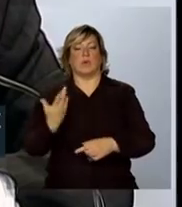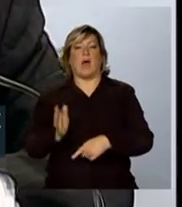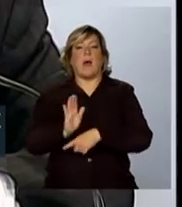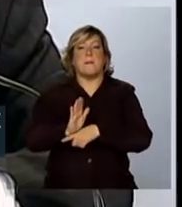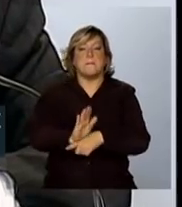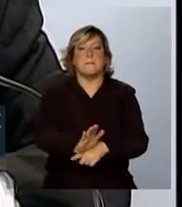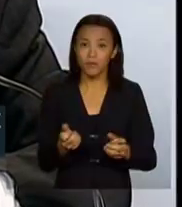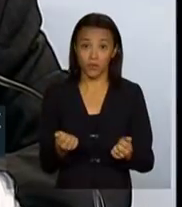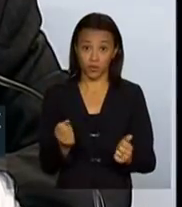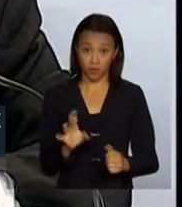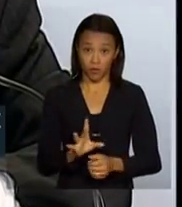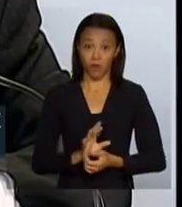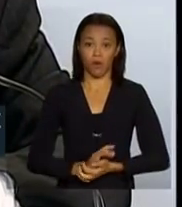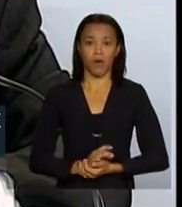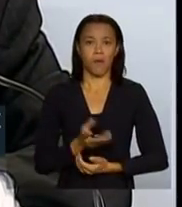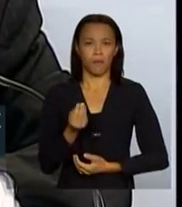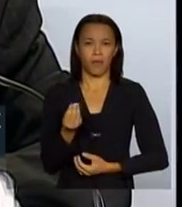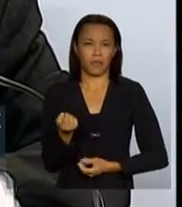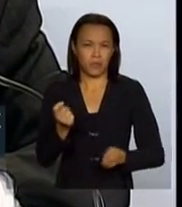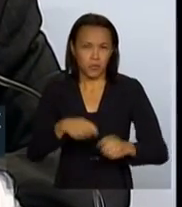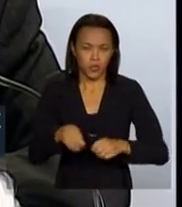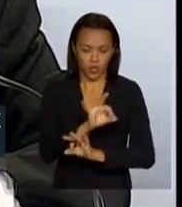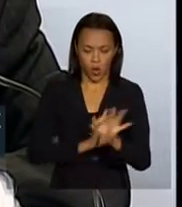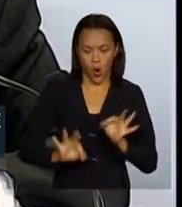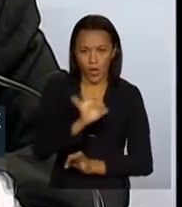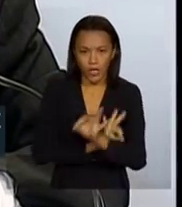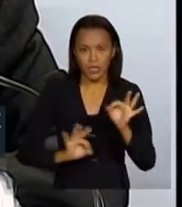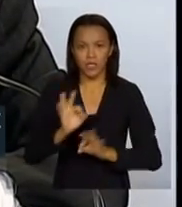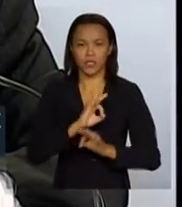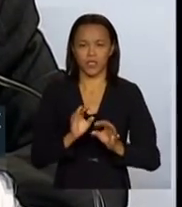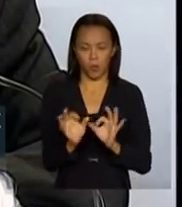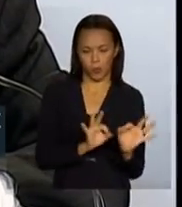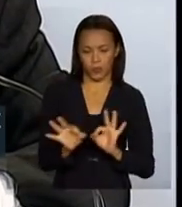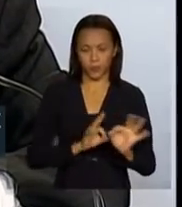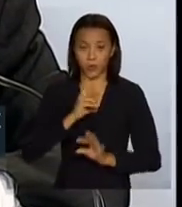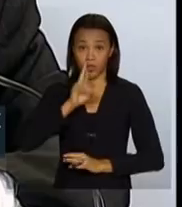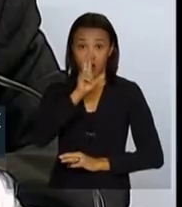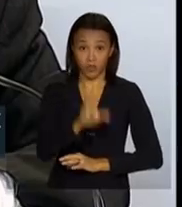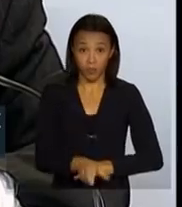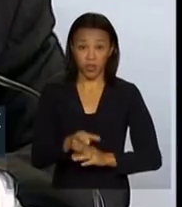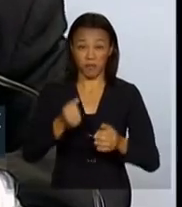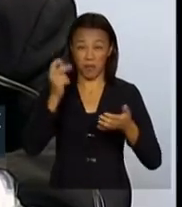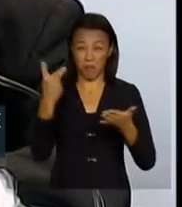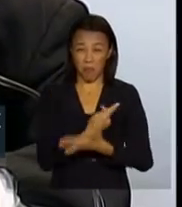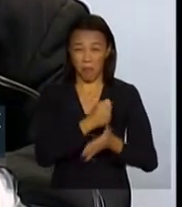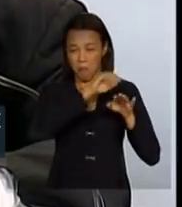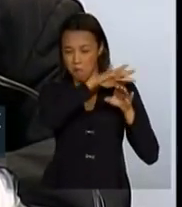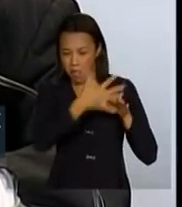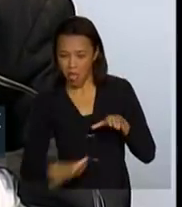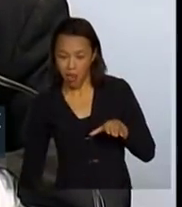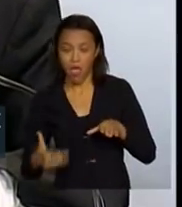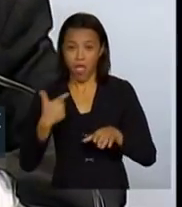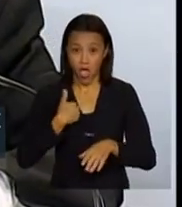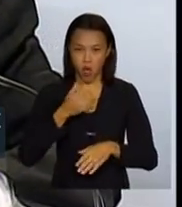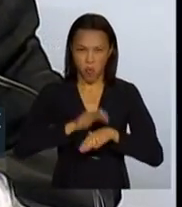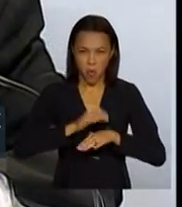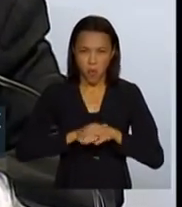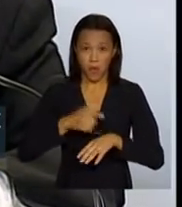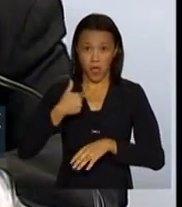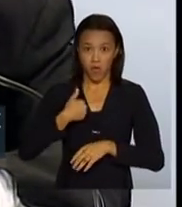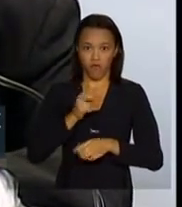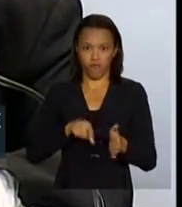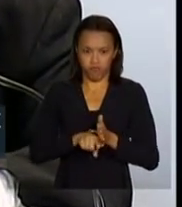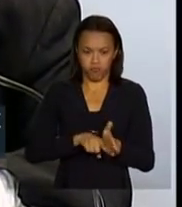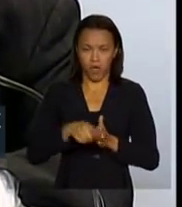um mecanismo de organização, de preparação e de resposta para o desastre. Eu não sou a vigilância, eu não sou a